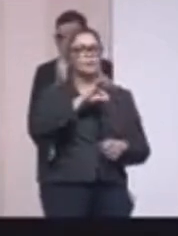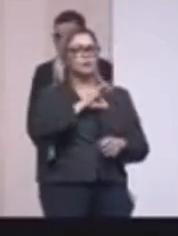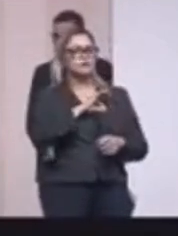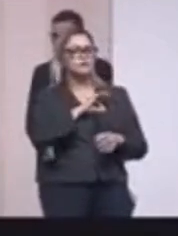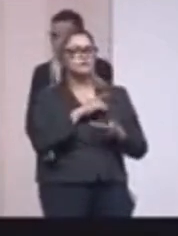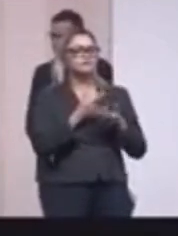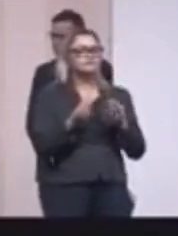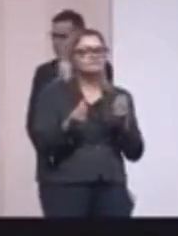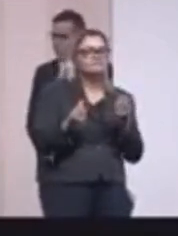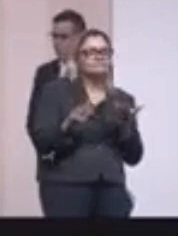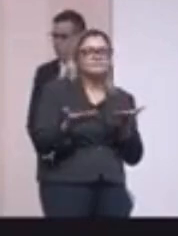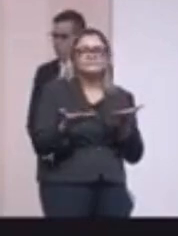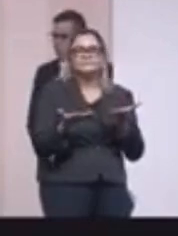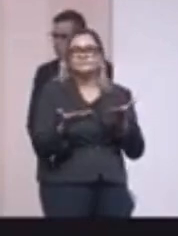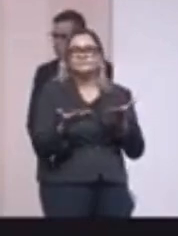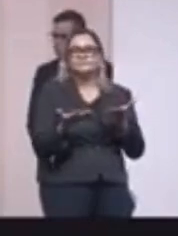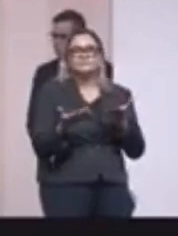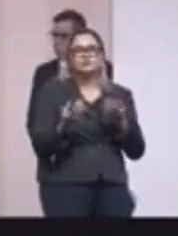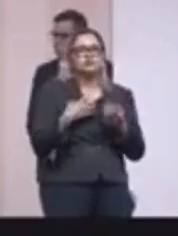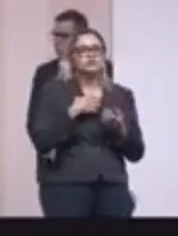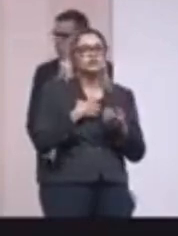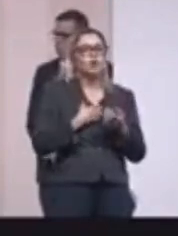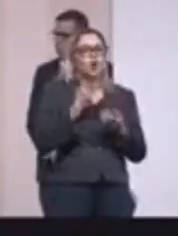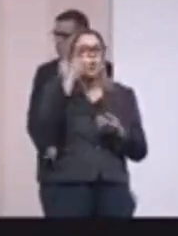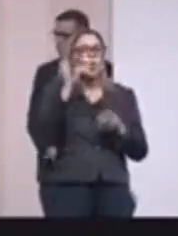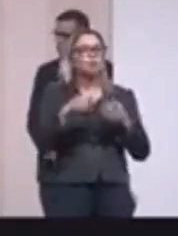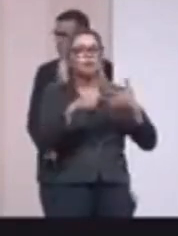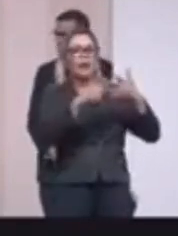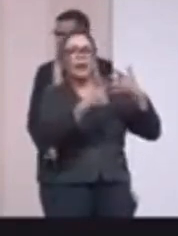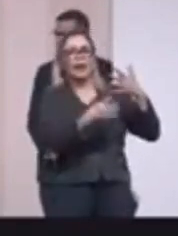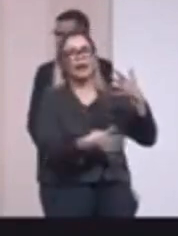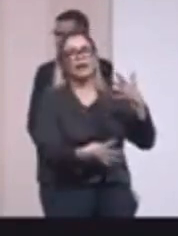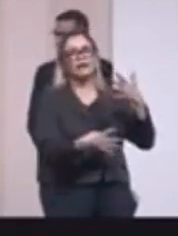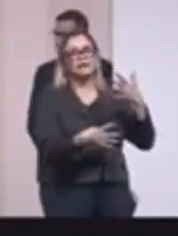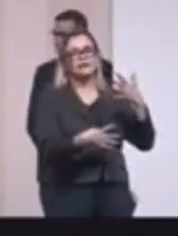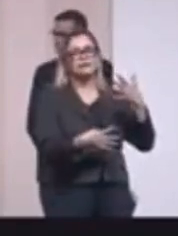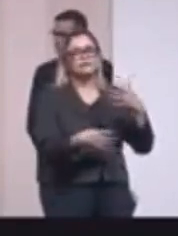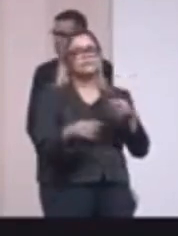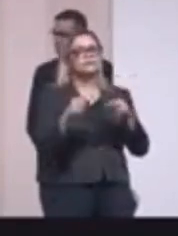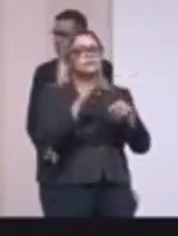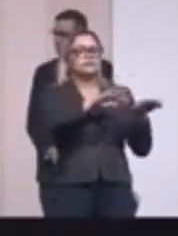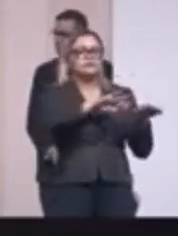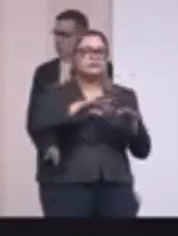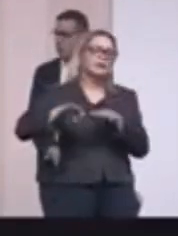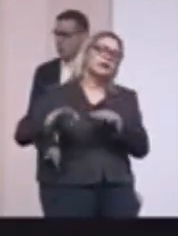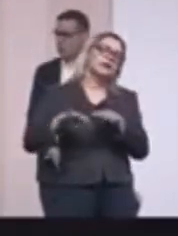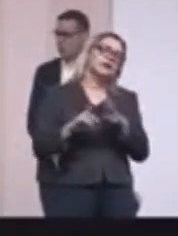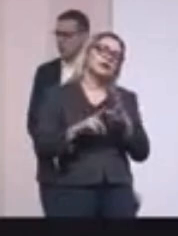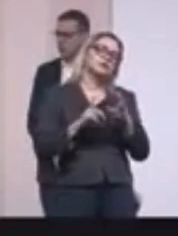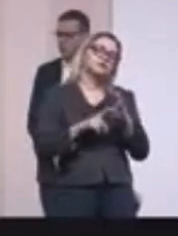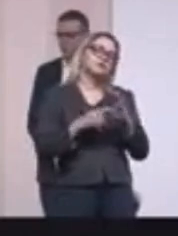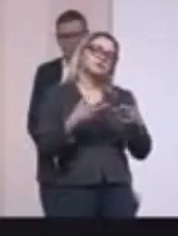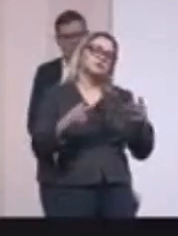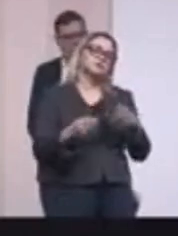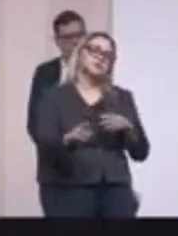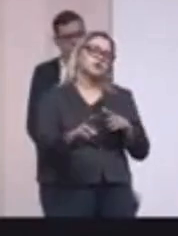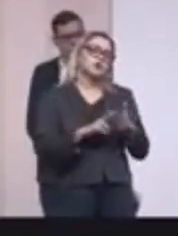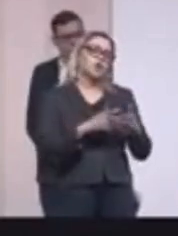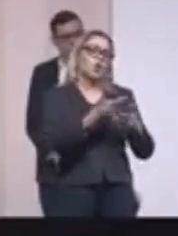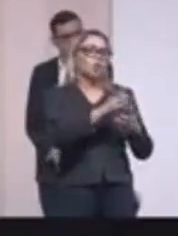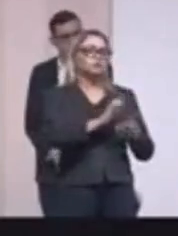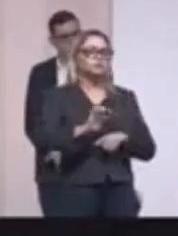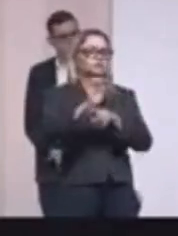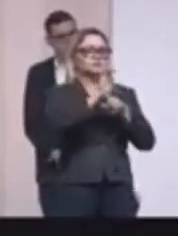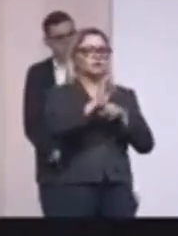posições de últimas colocadas em relação às suas correspondentes em outros